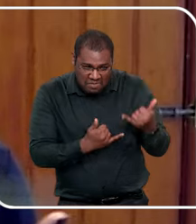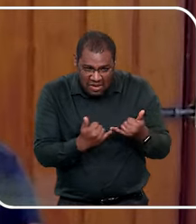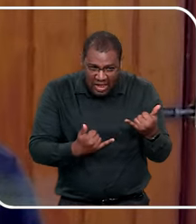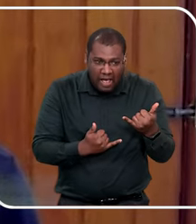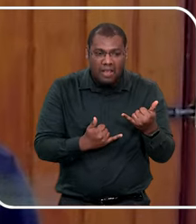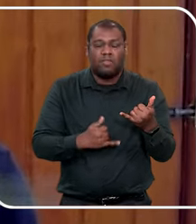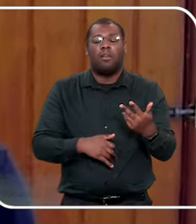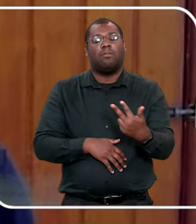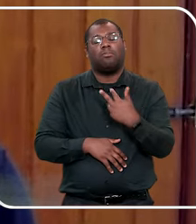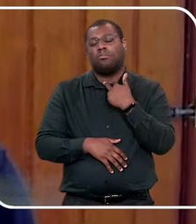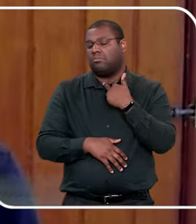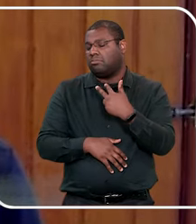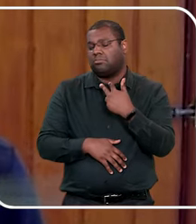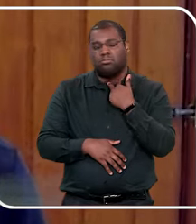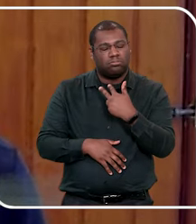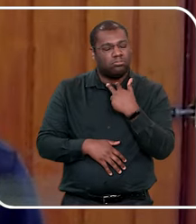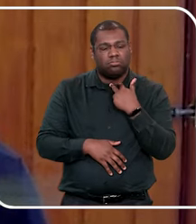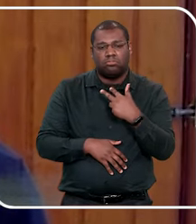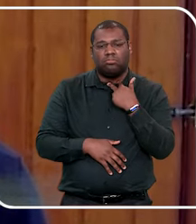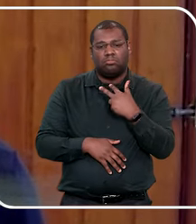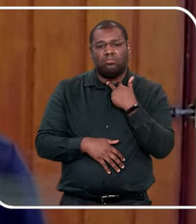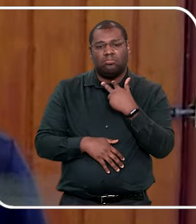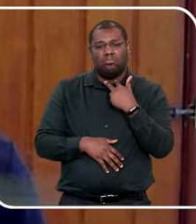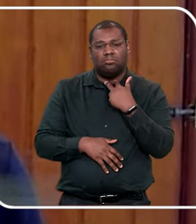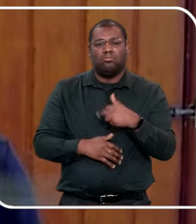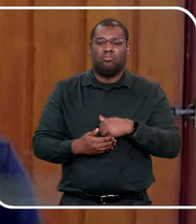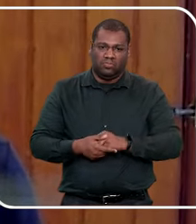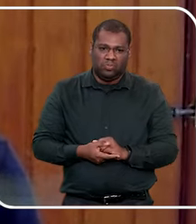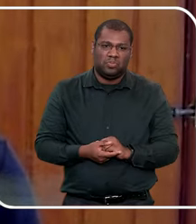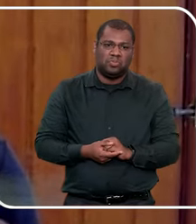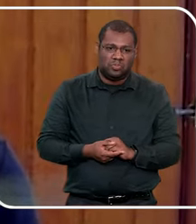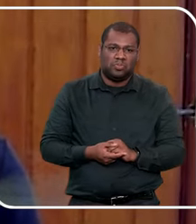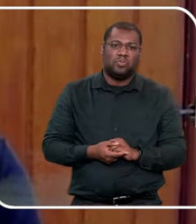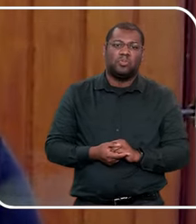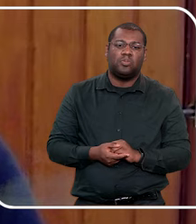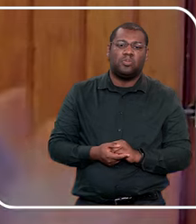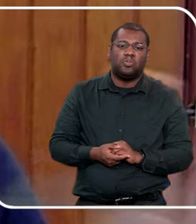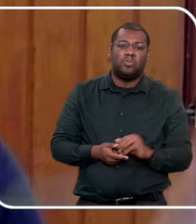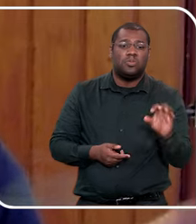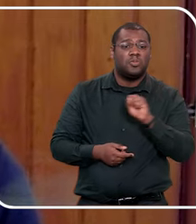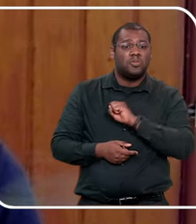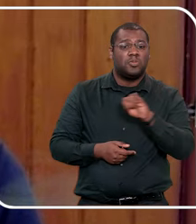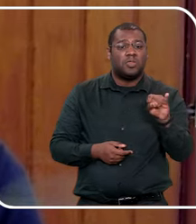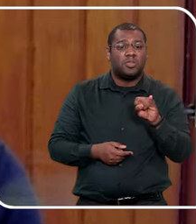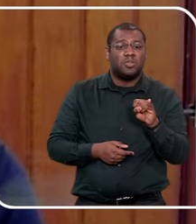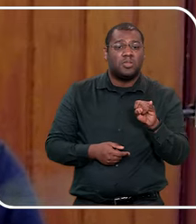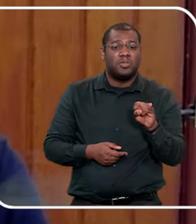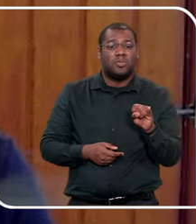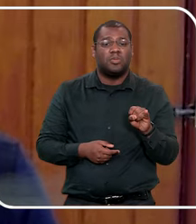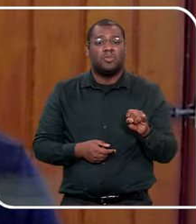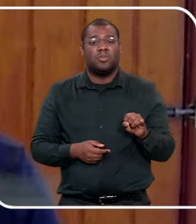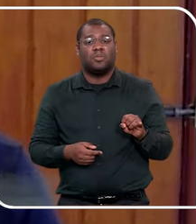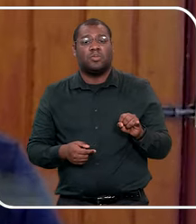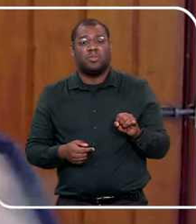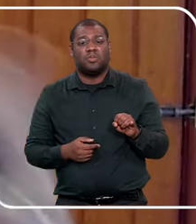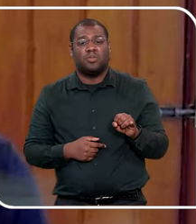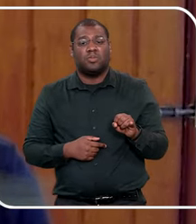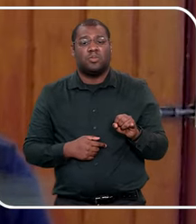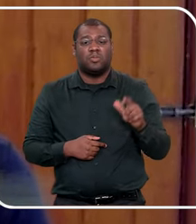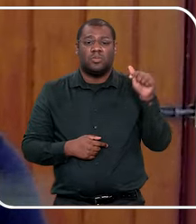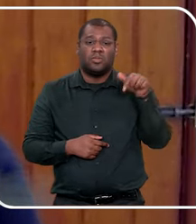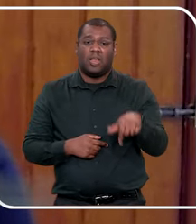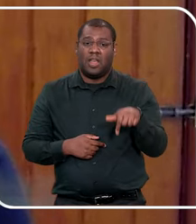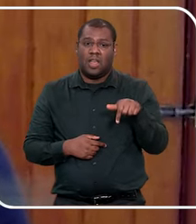que isso é mais do que o normal, mas, se for o pessoal aqui do STJ, eu acredito que tem até